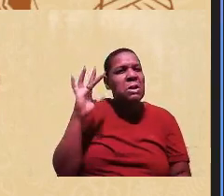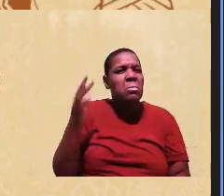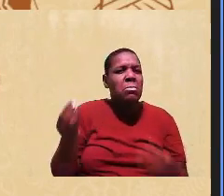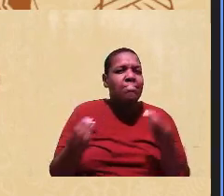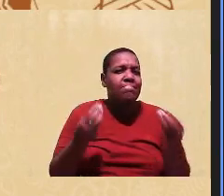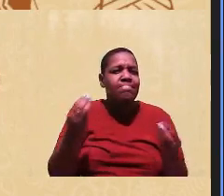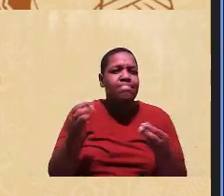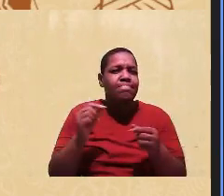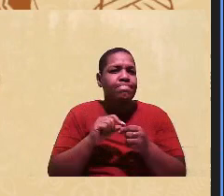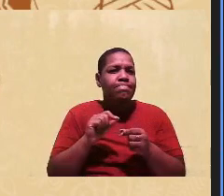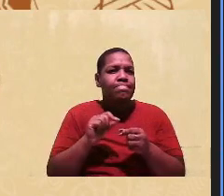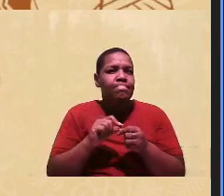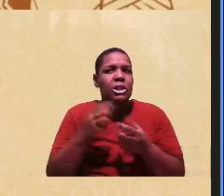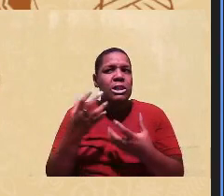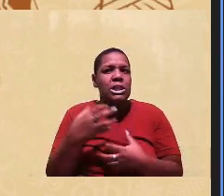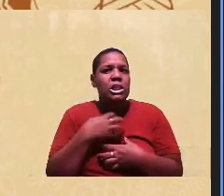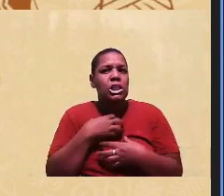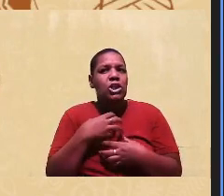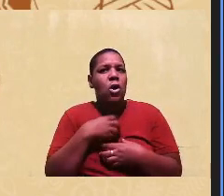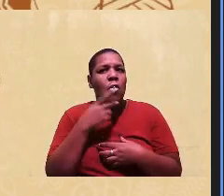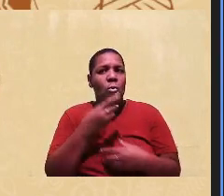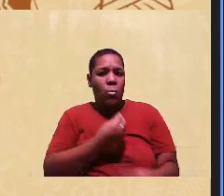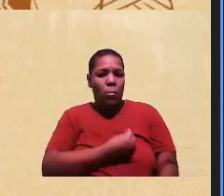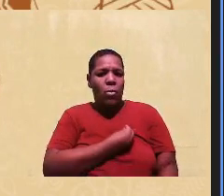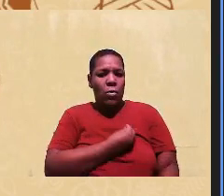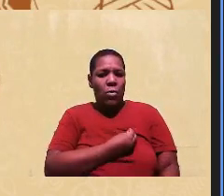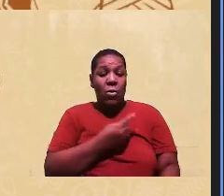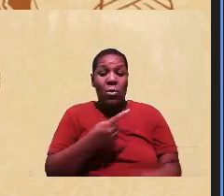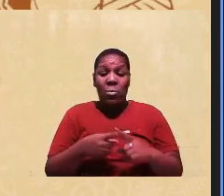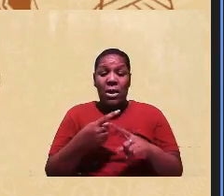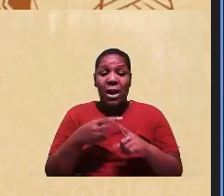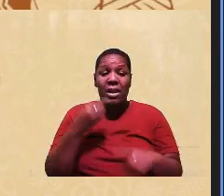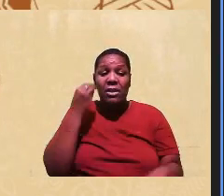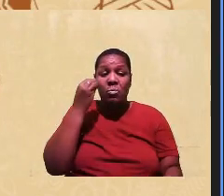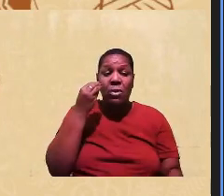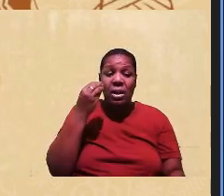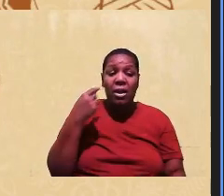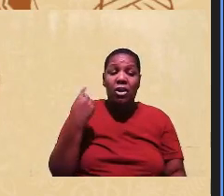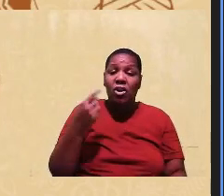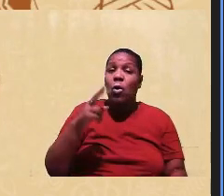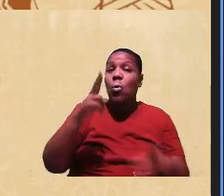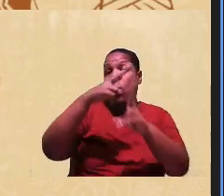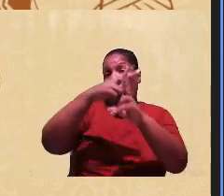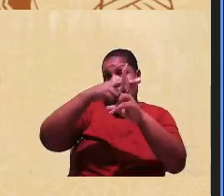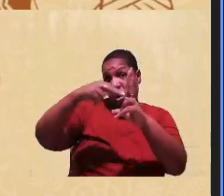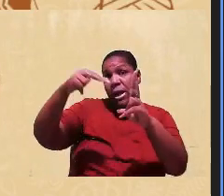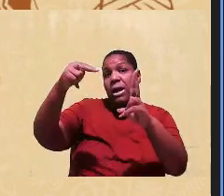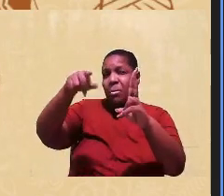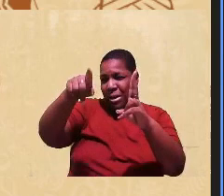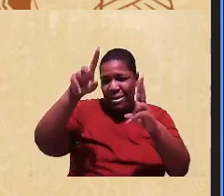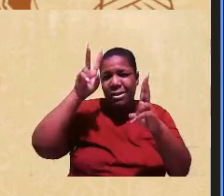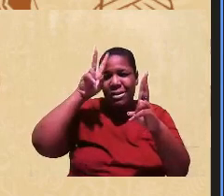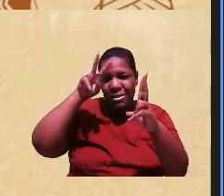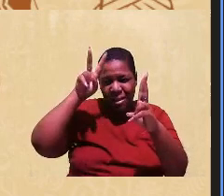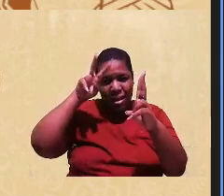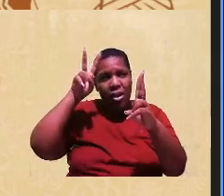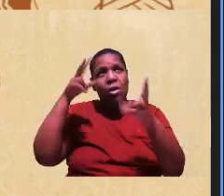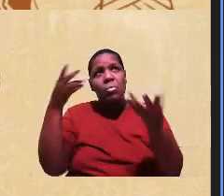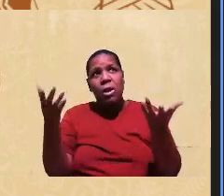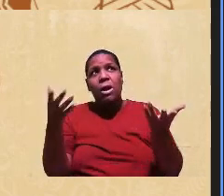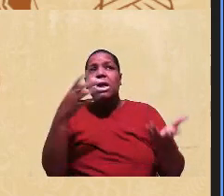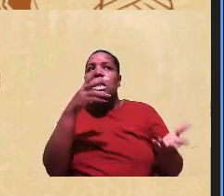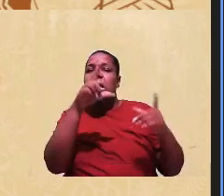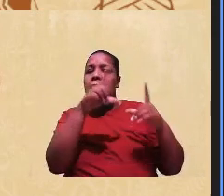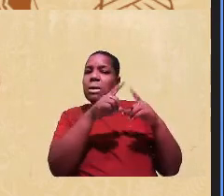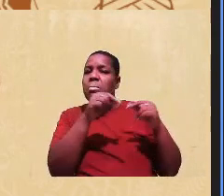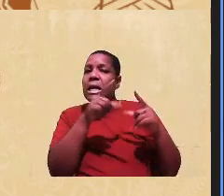forma como fazer presencialmente, porque a experiência que nós tínhamos era da UNB, né, vocês devem lembrar, e que era por